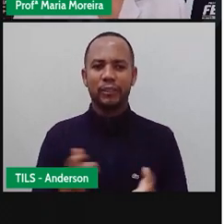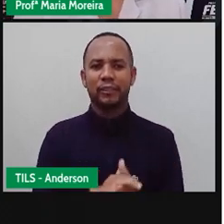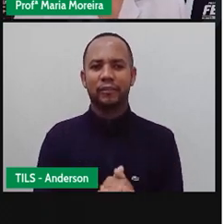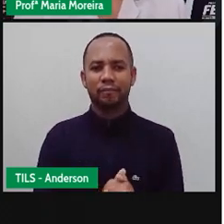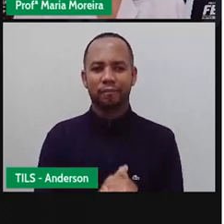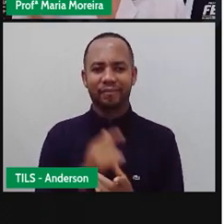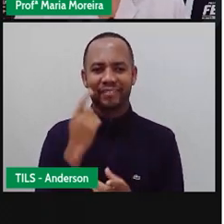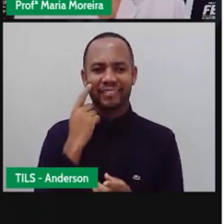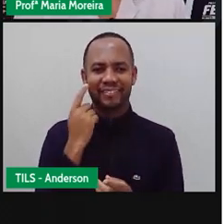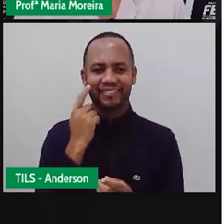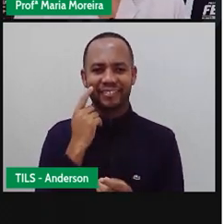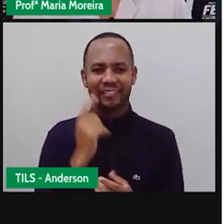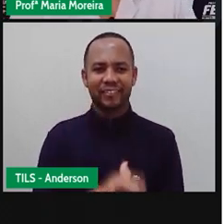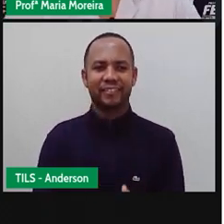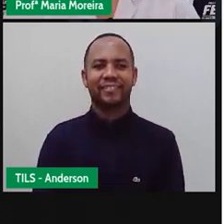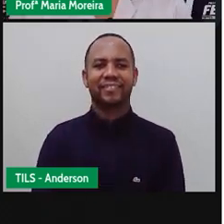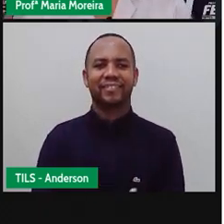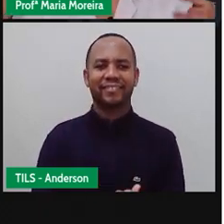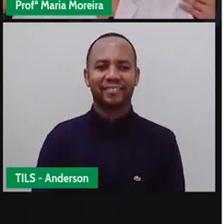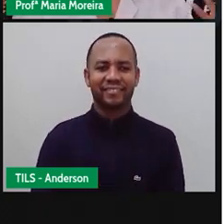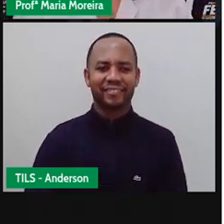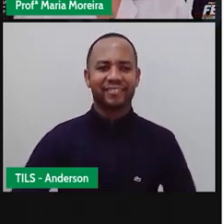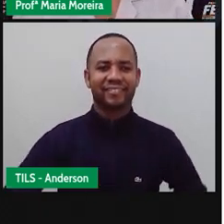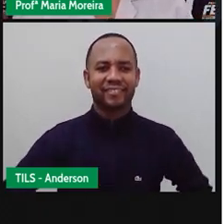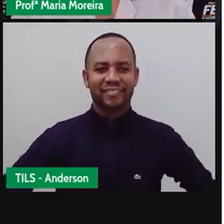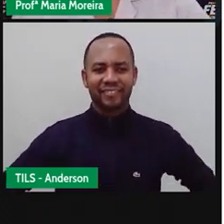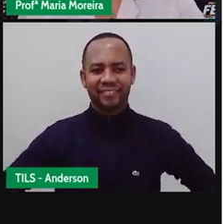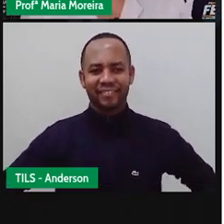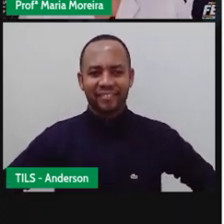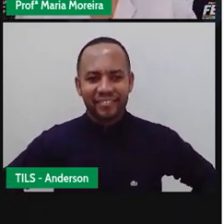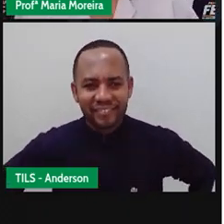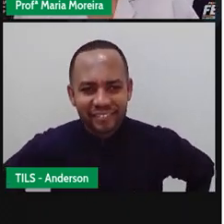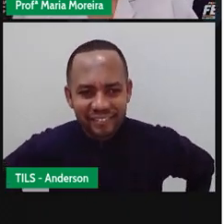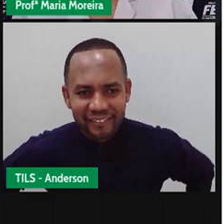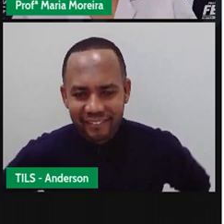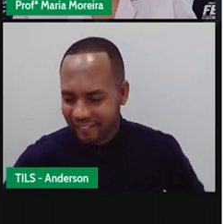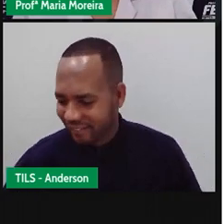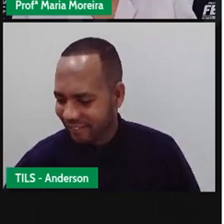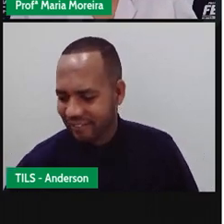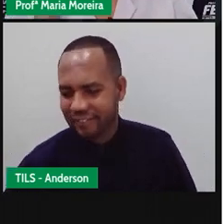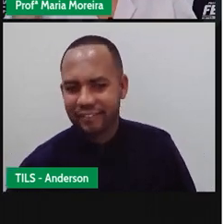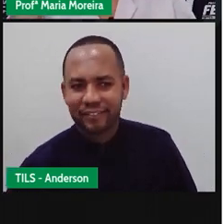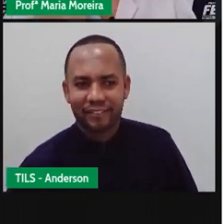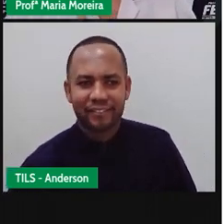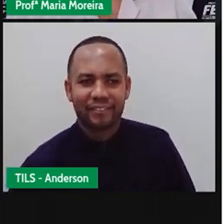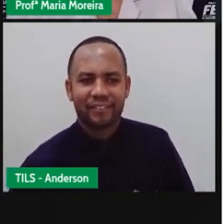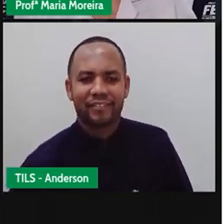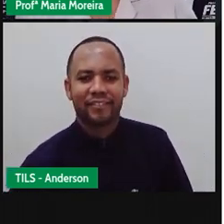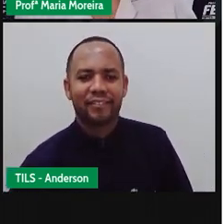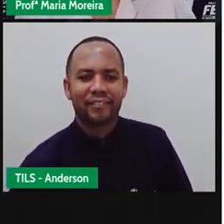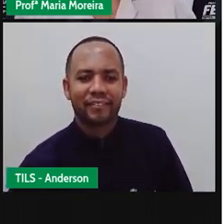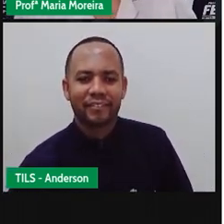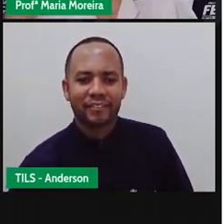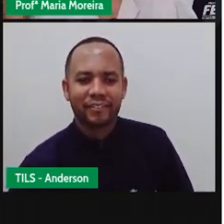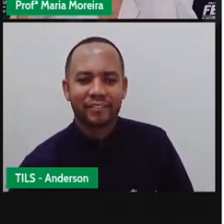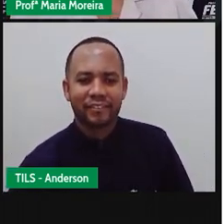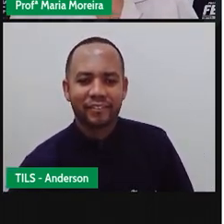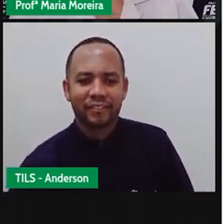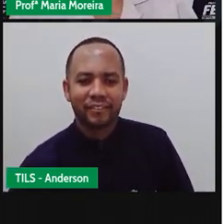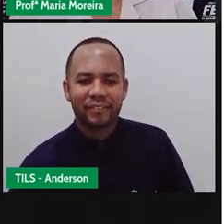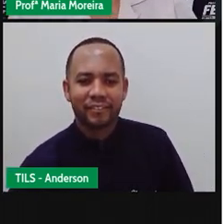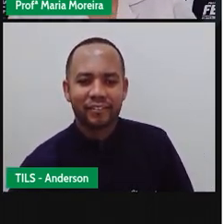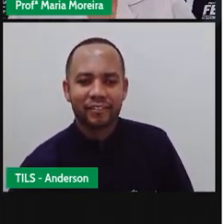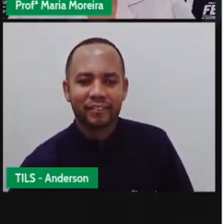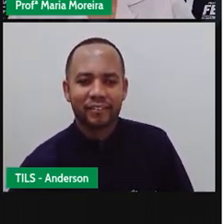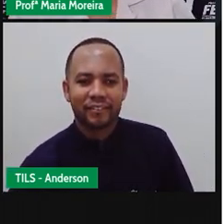vai assistir esse vídeo e logo em seguida vamos conversar sobre tudo isso que vocês vão aprender. Presta bastante atenção, né? A gente